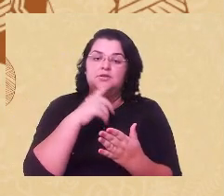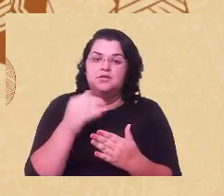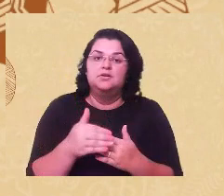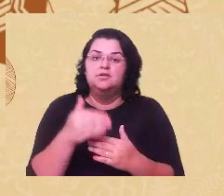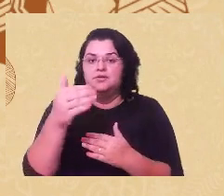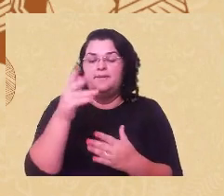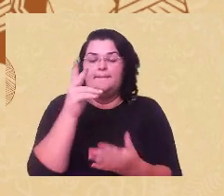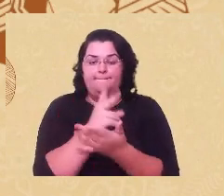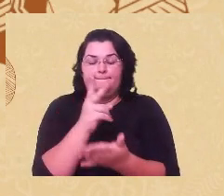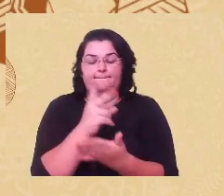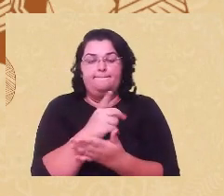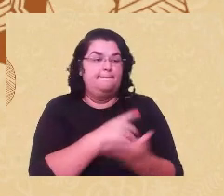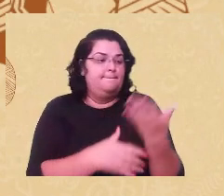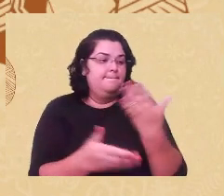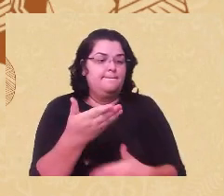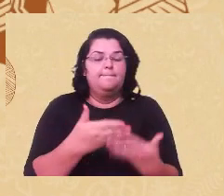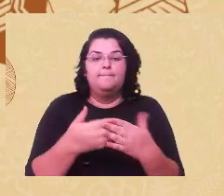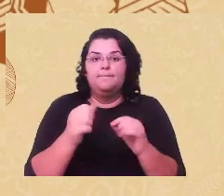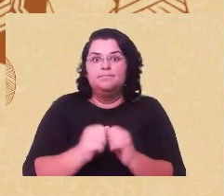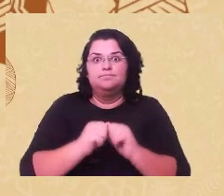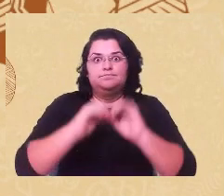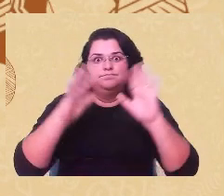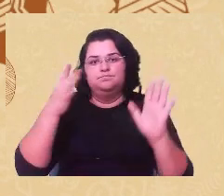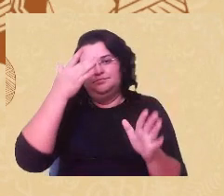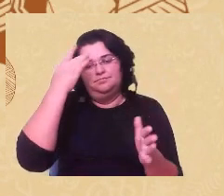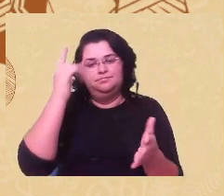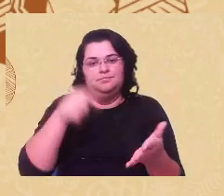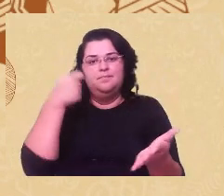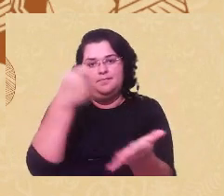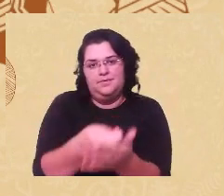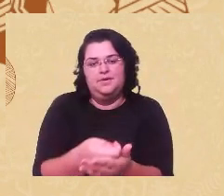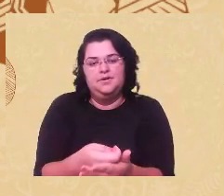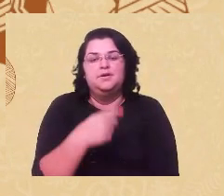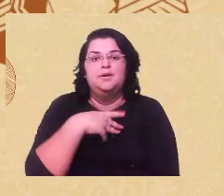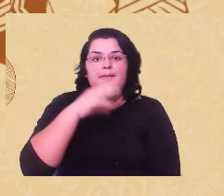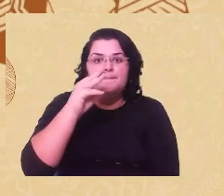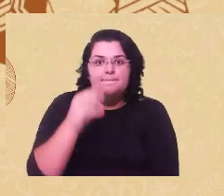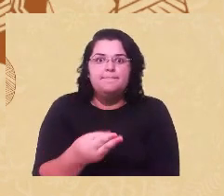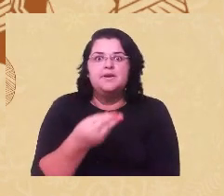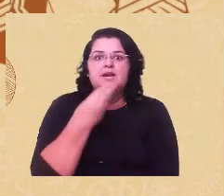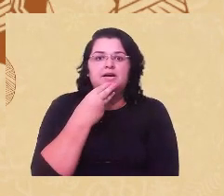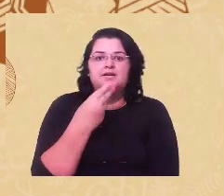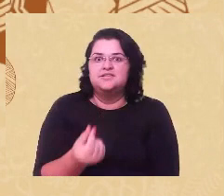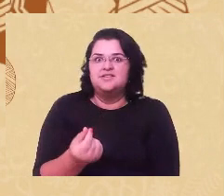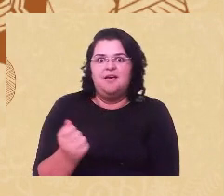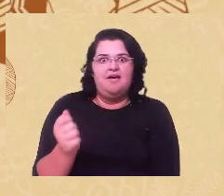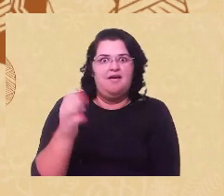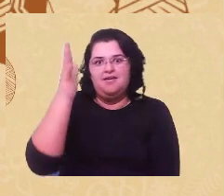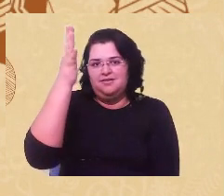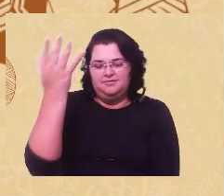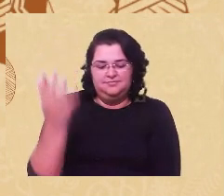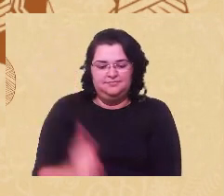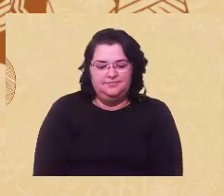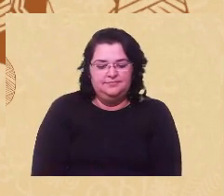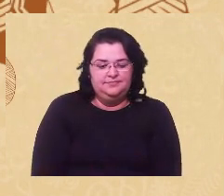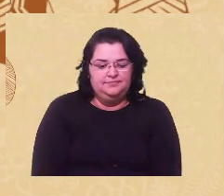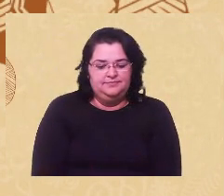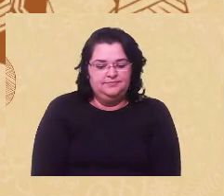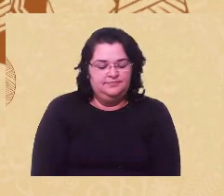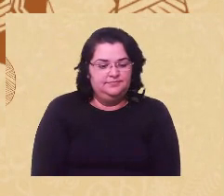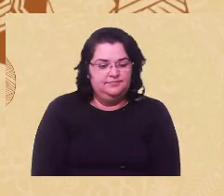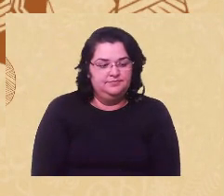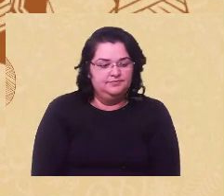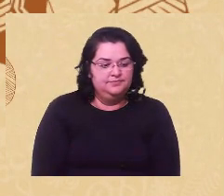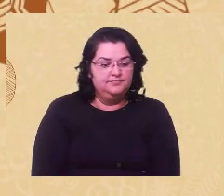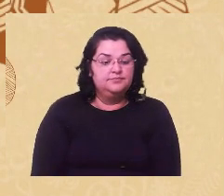demanda de uma classe alta, né? Que pode pagar na casa dos milhares de reais. É surreal isso, mas é verdade. E é importante a gente